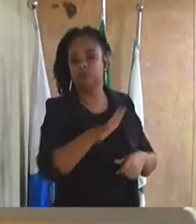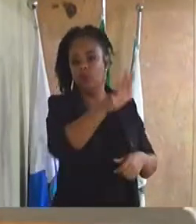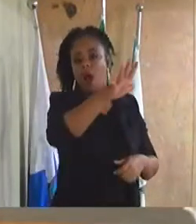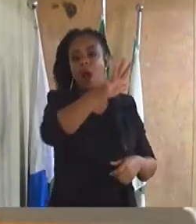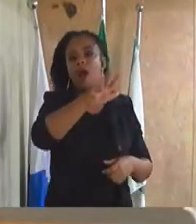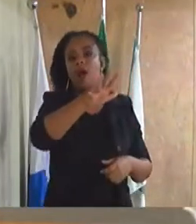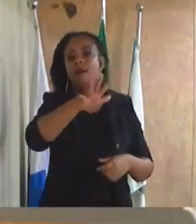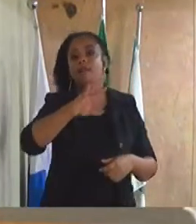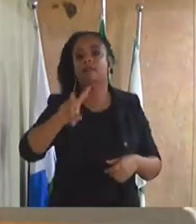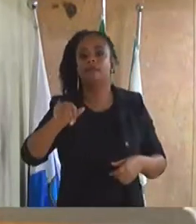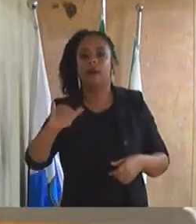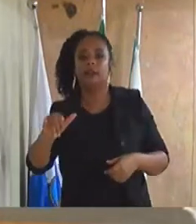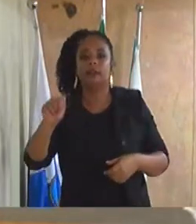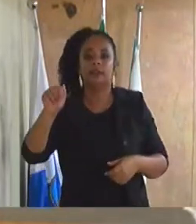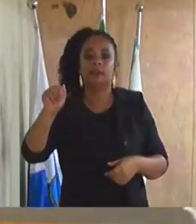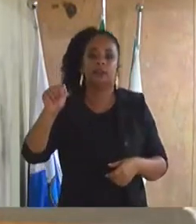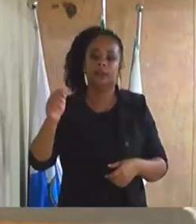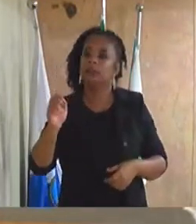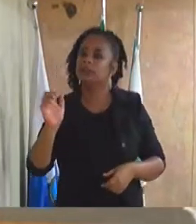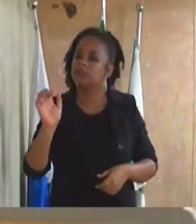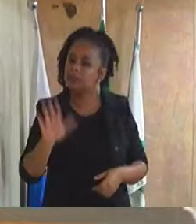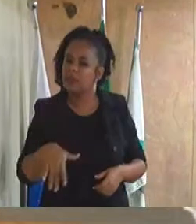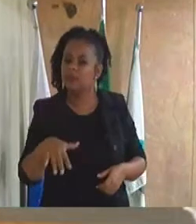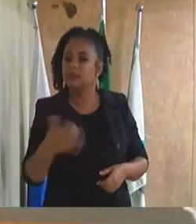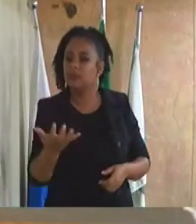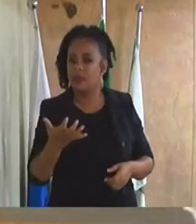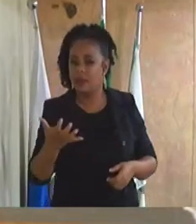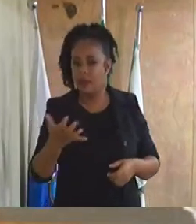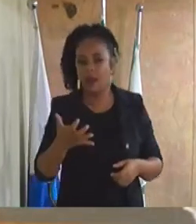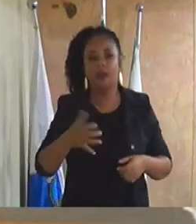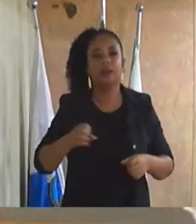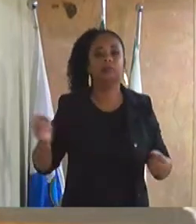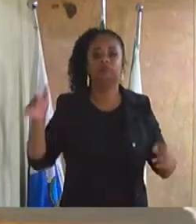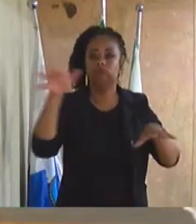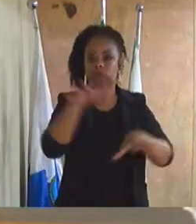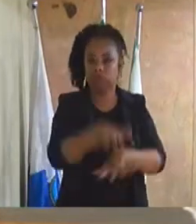deste município, em programa de urbanização e integração social.